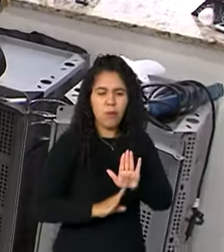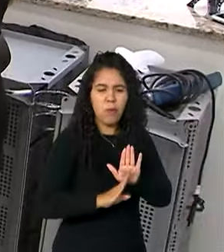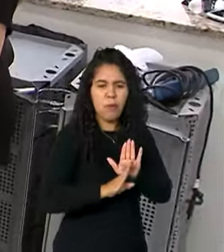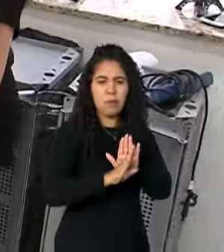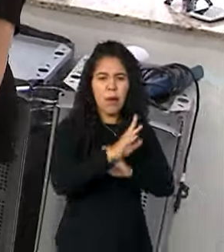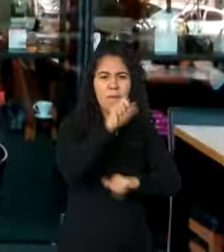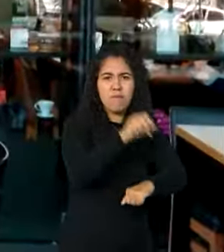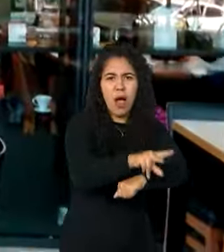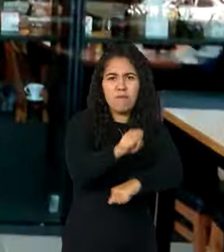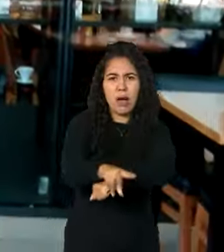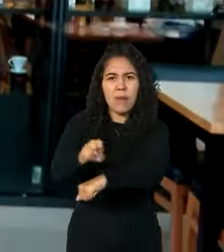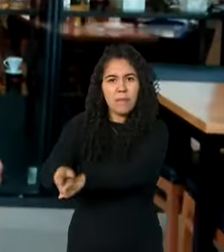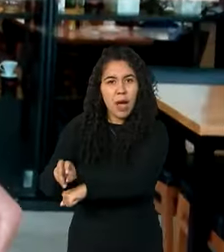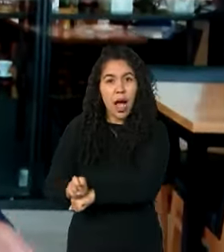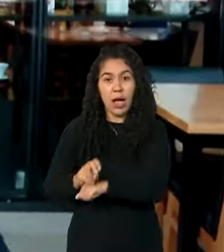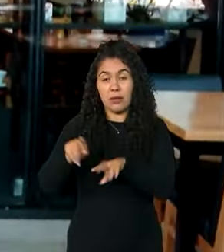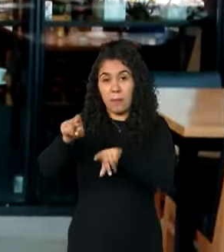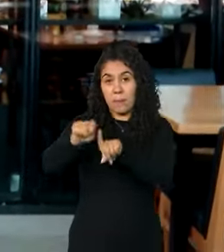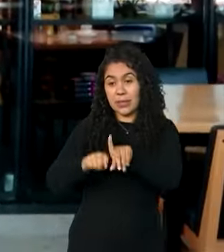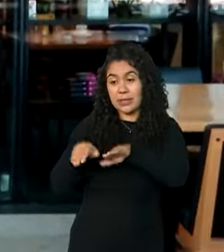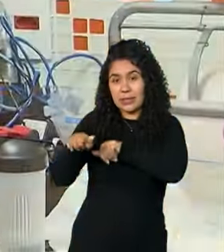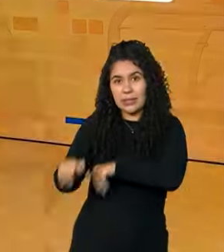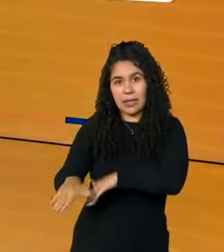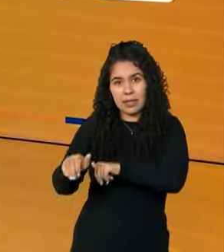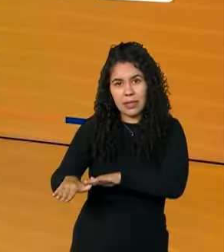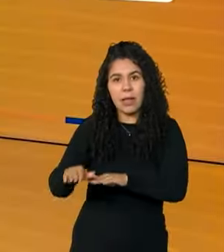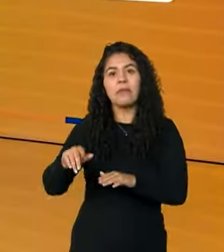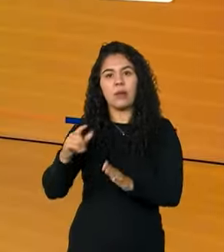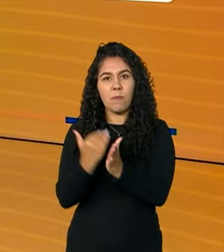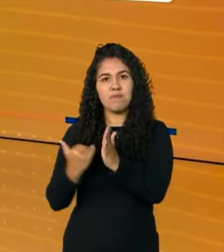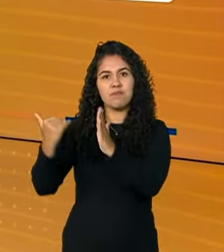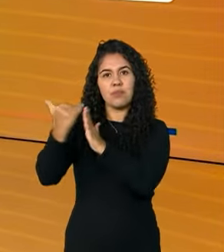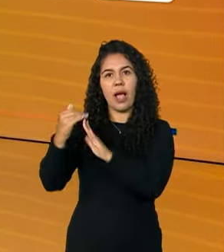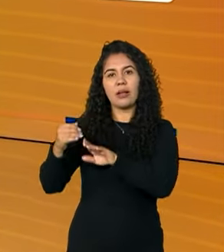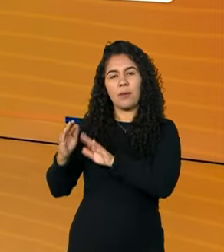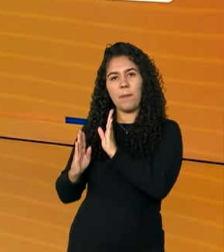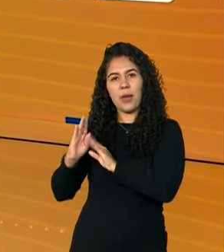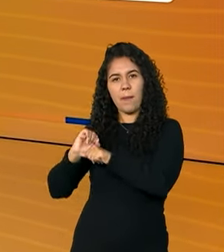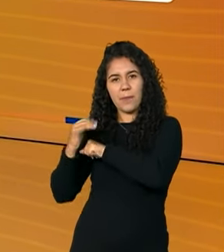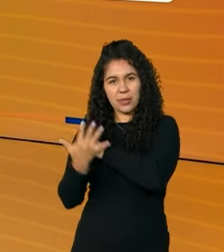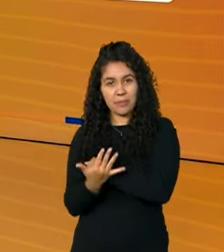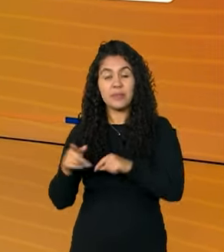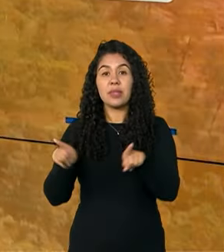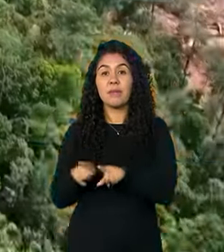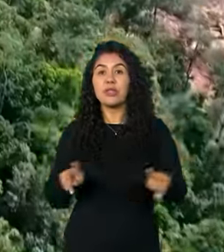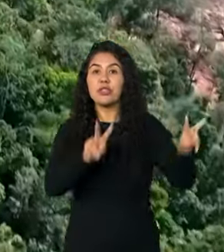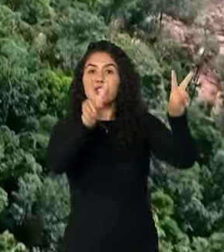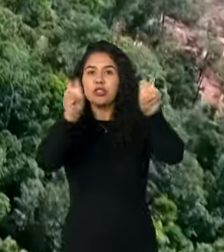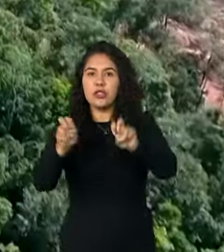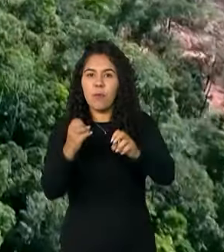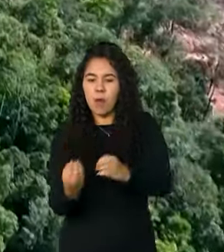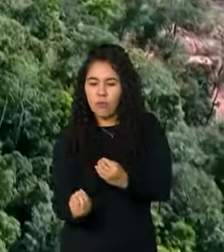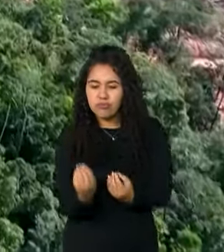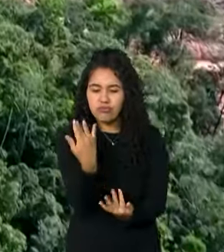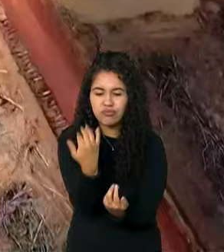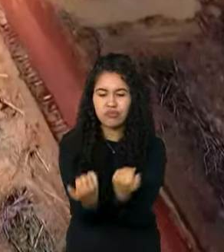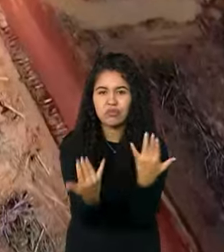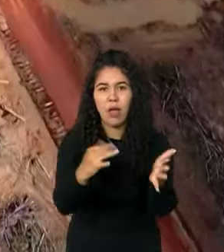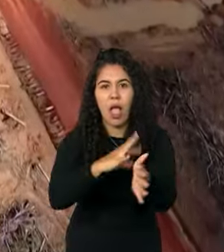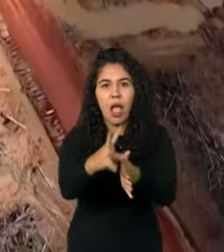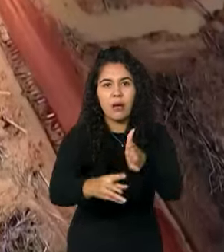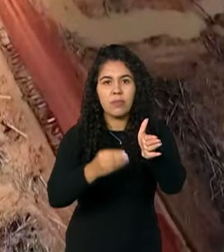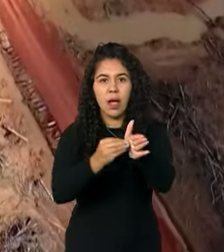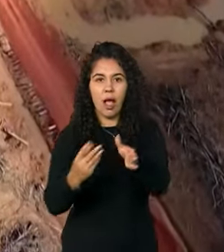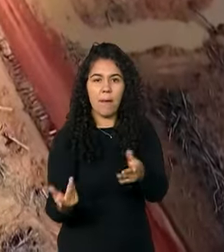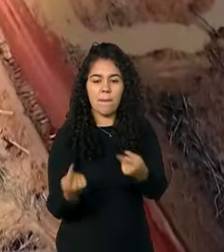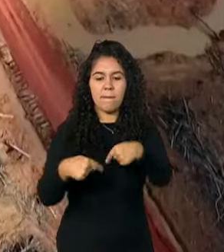Volume total fica acima do patamar pré-pandemia. Restaura Amazônia, nova parceria entre Petrobras e